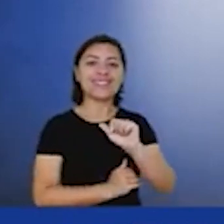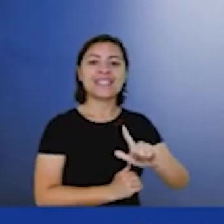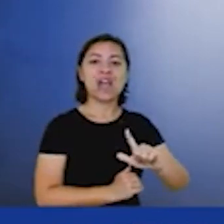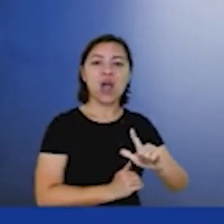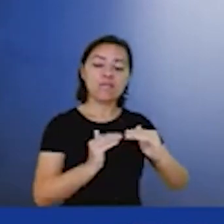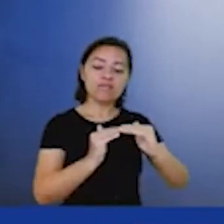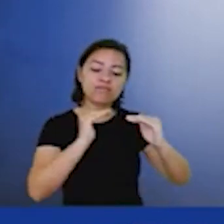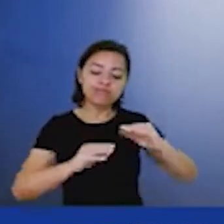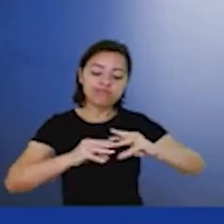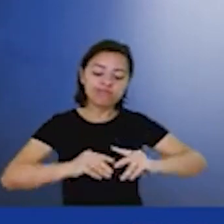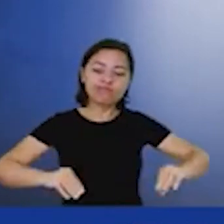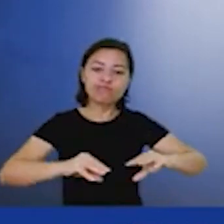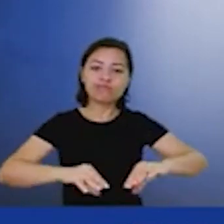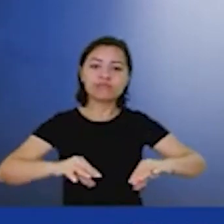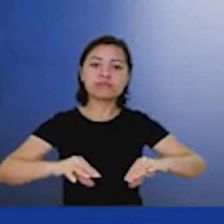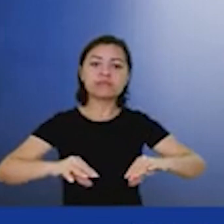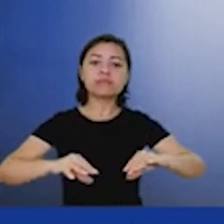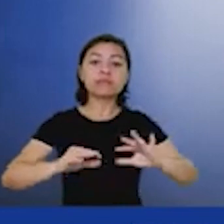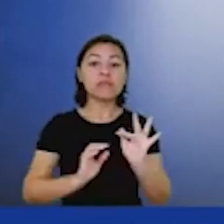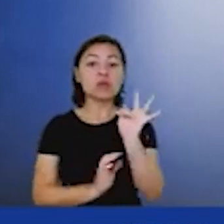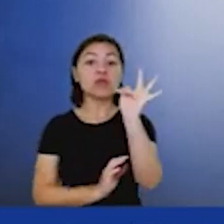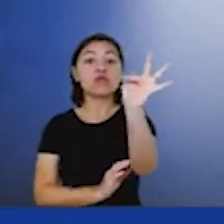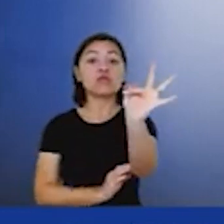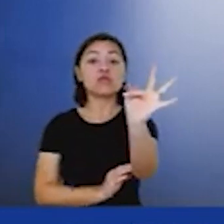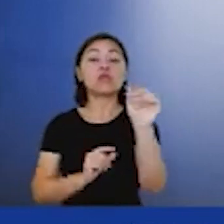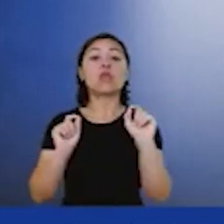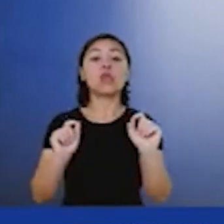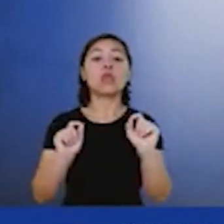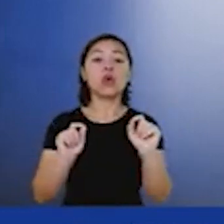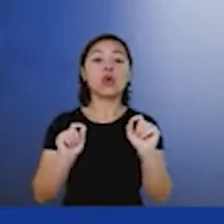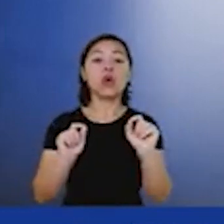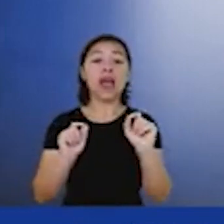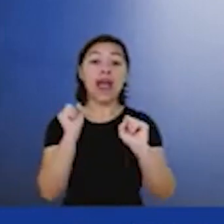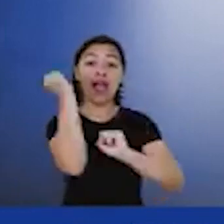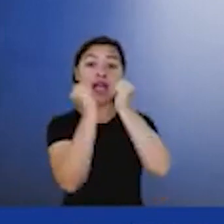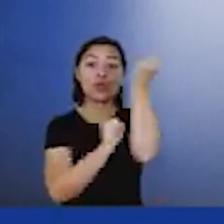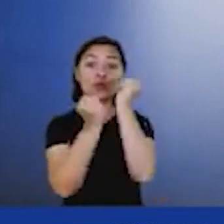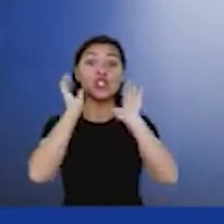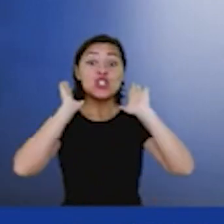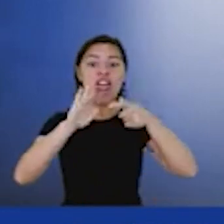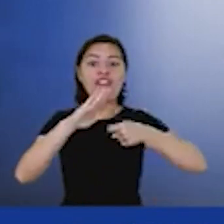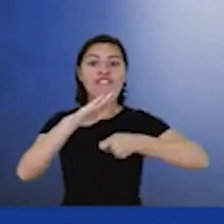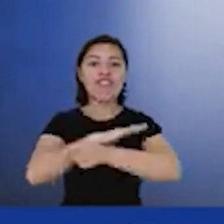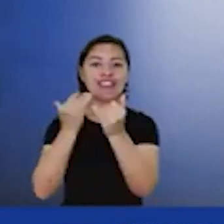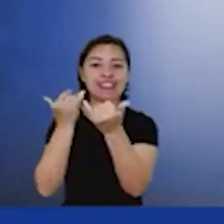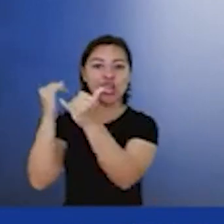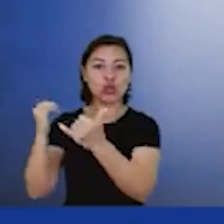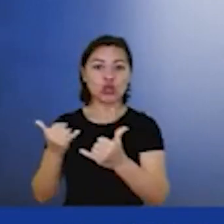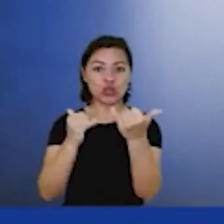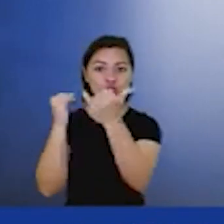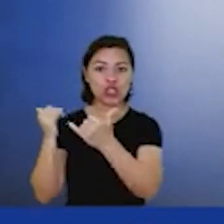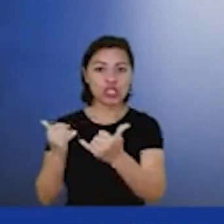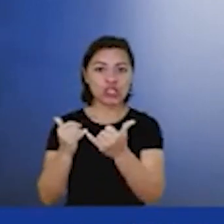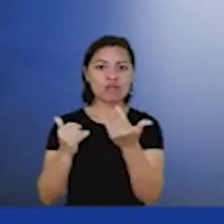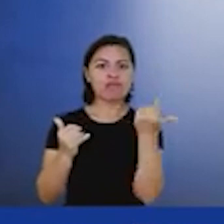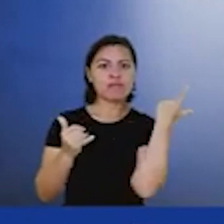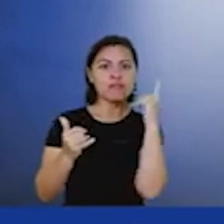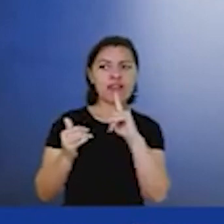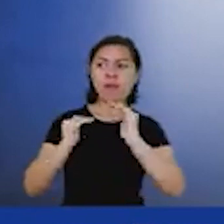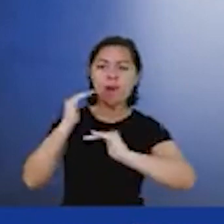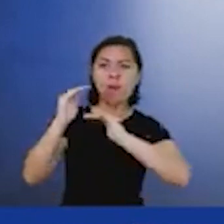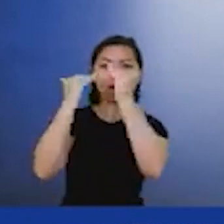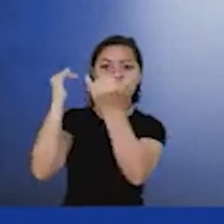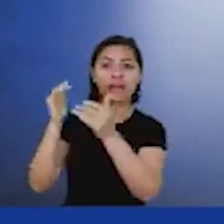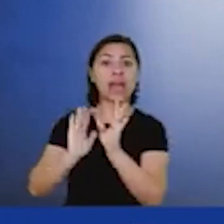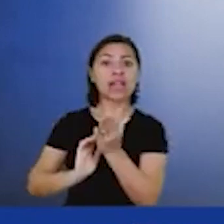precisa é realmente de essa indústria que já investe fortemente em tecnologia, que provoca esse spillover tecnológico e